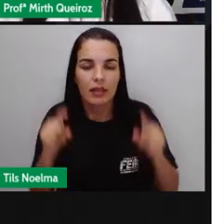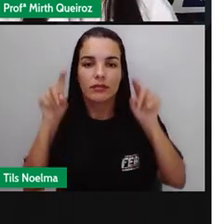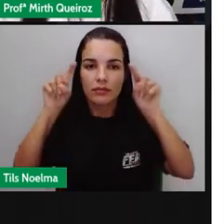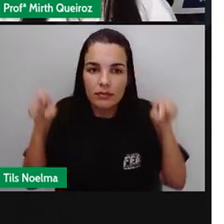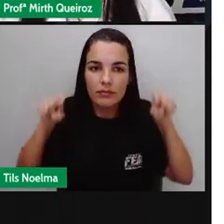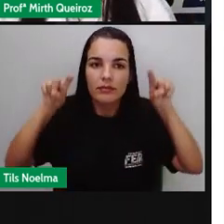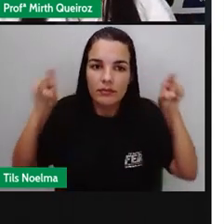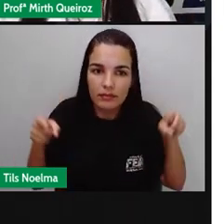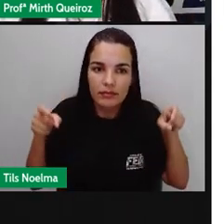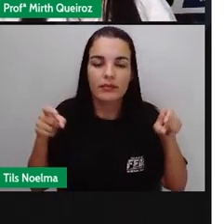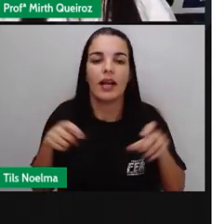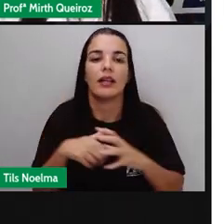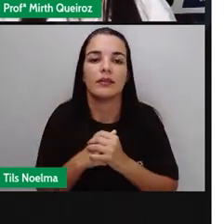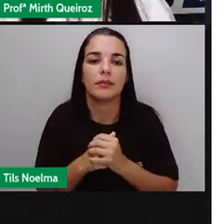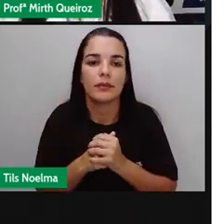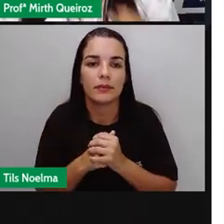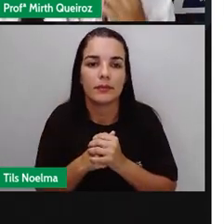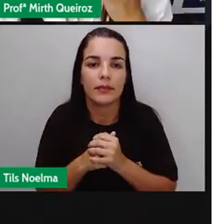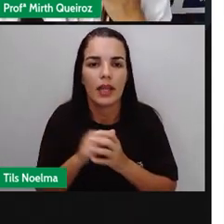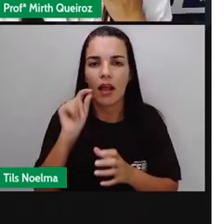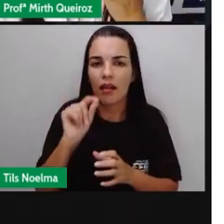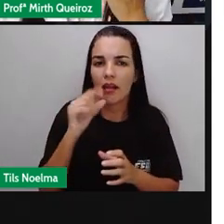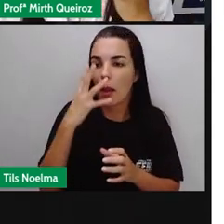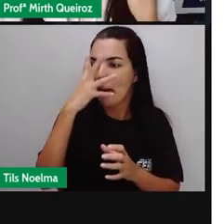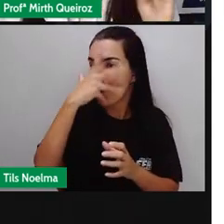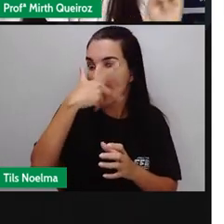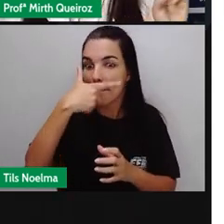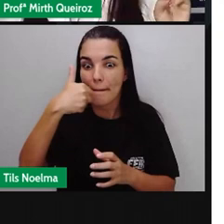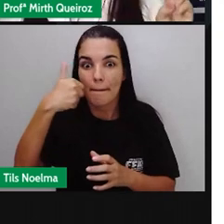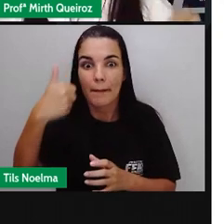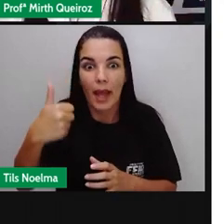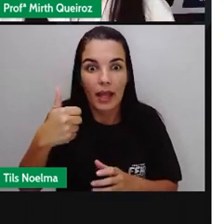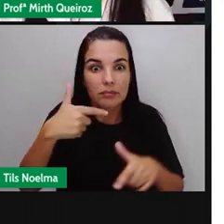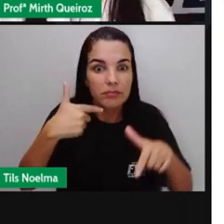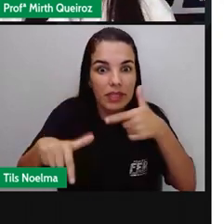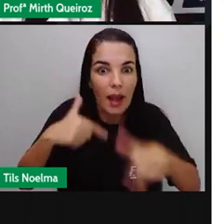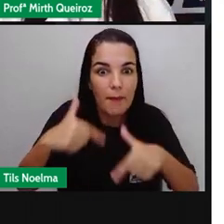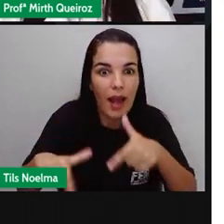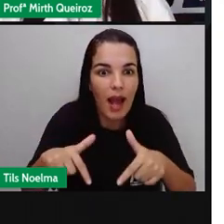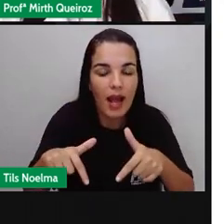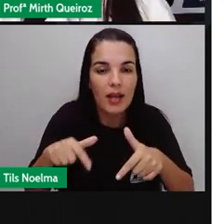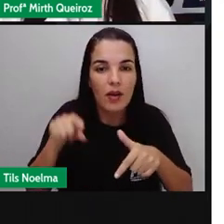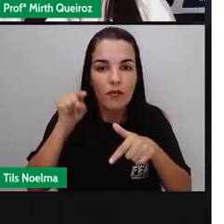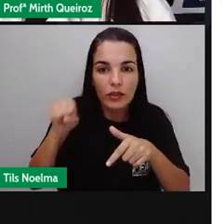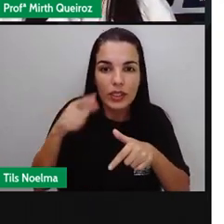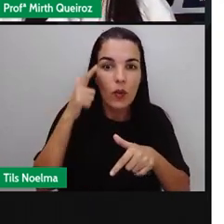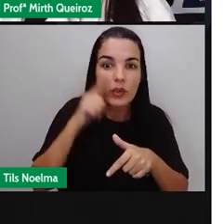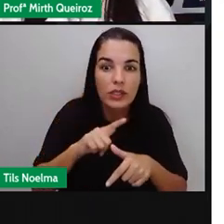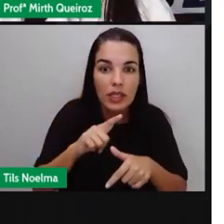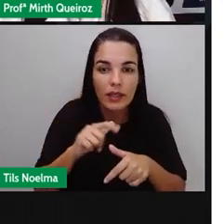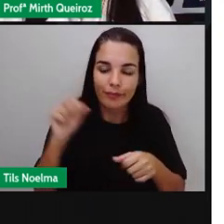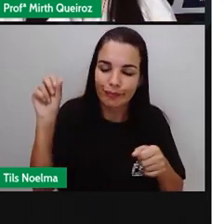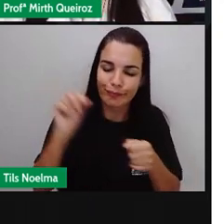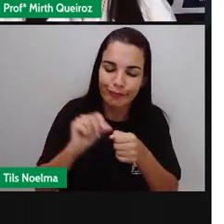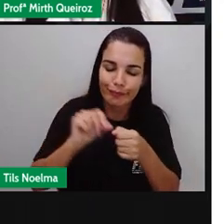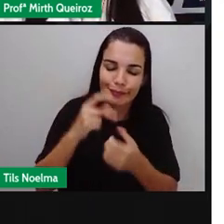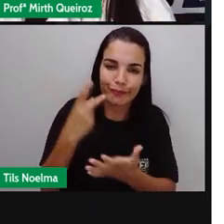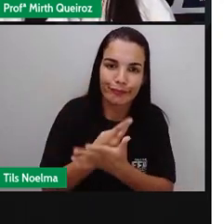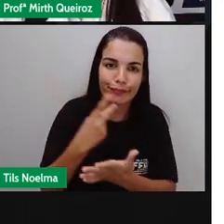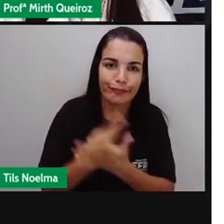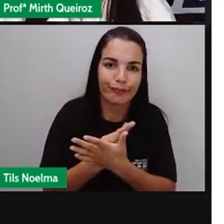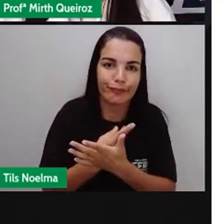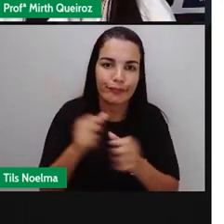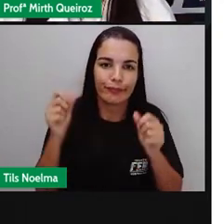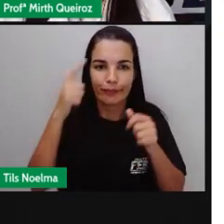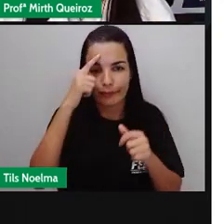também, entre aspas. Que belo trabalho. Você conseguiu estragar tudo o que